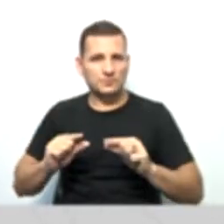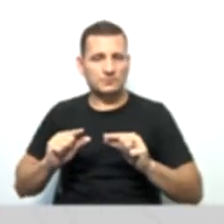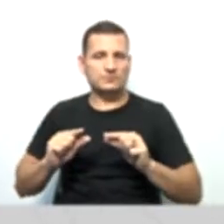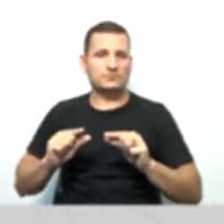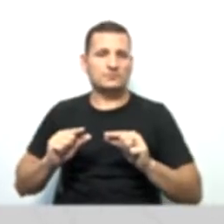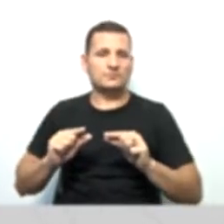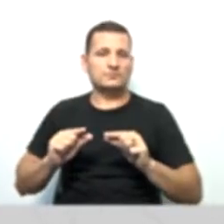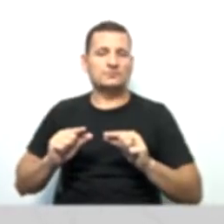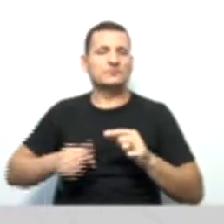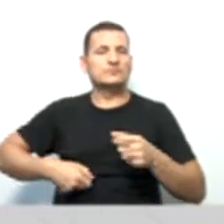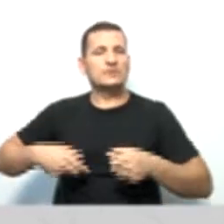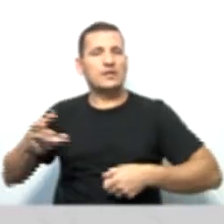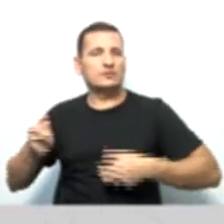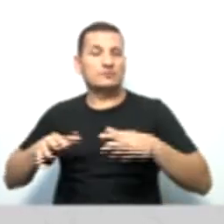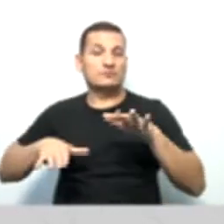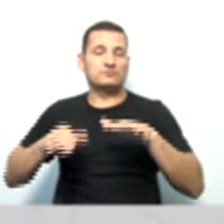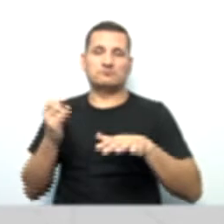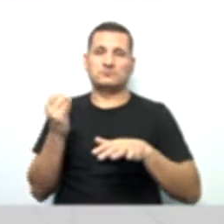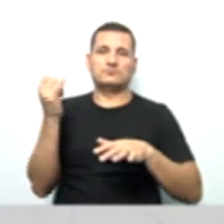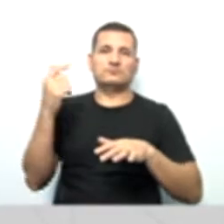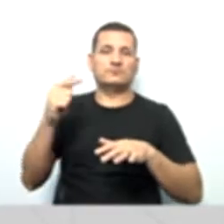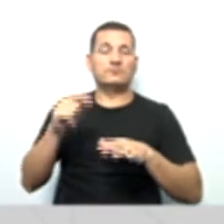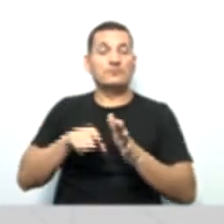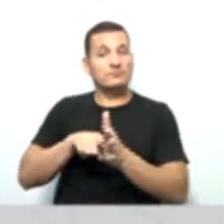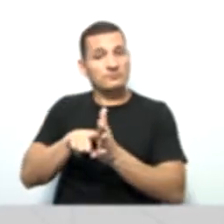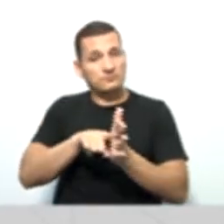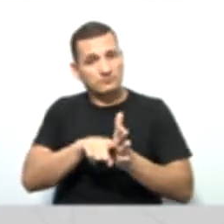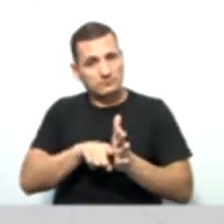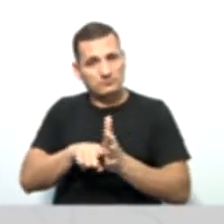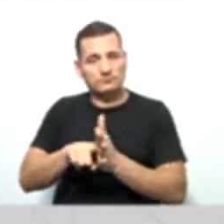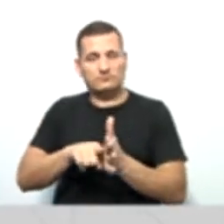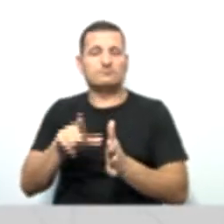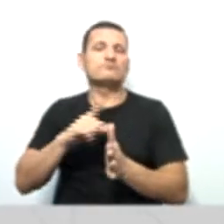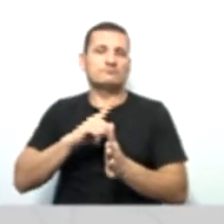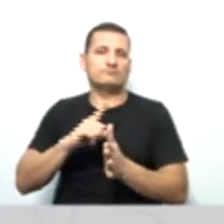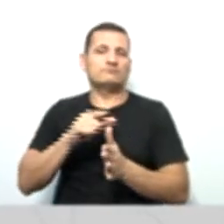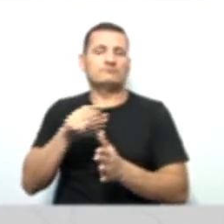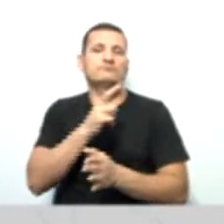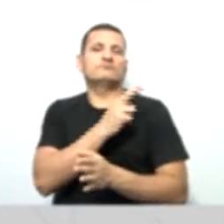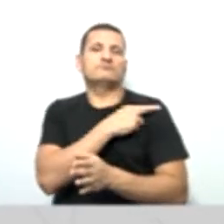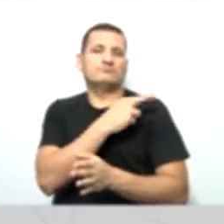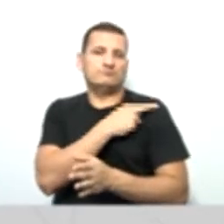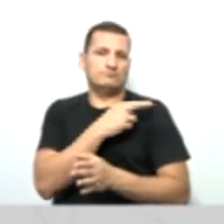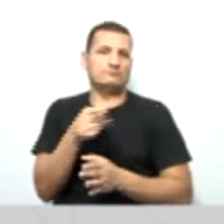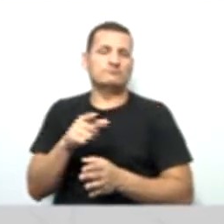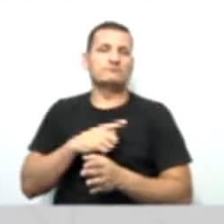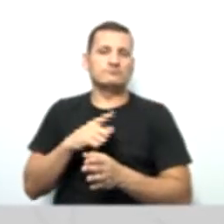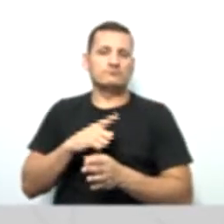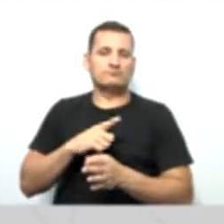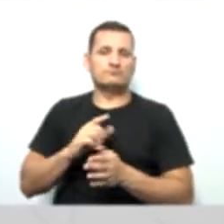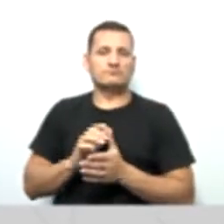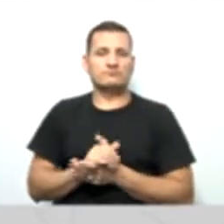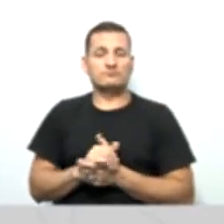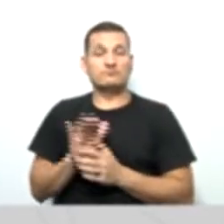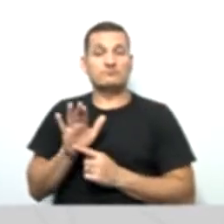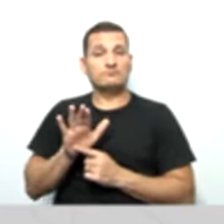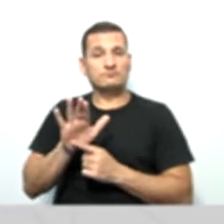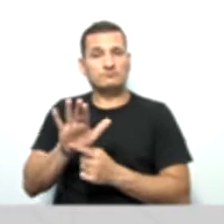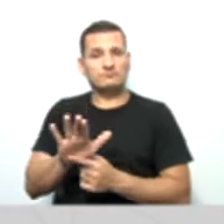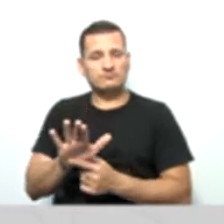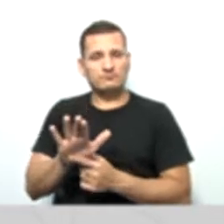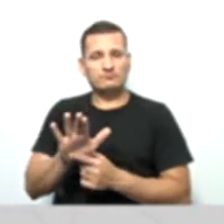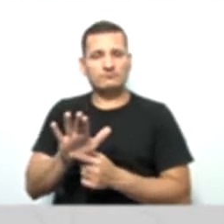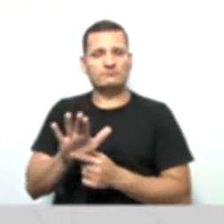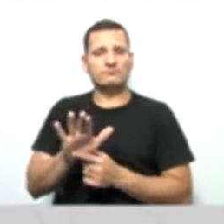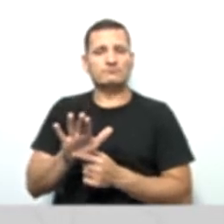gastos desnecessários e a auditoria tem essa função, essa finalidade, aliás, para ajudar o quê?